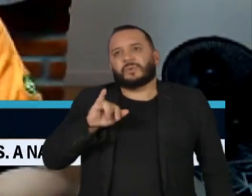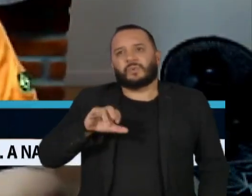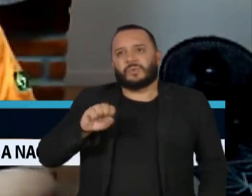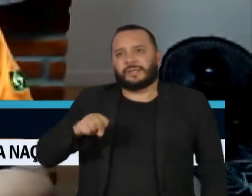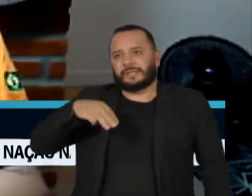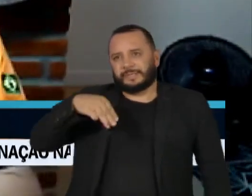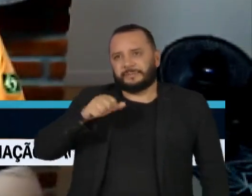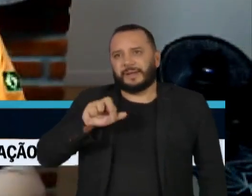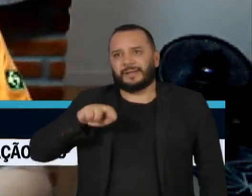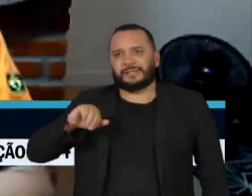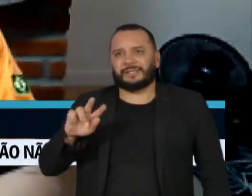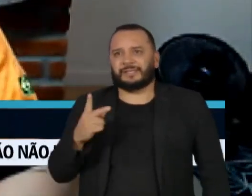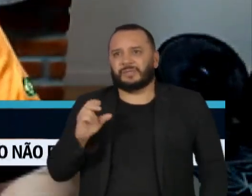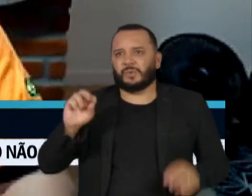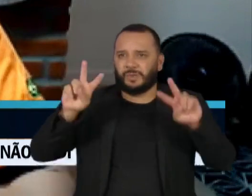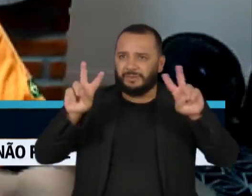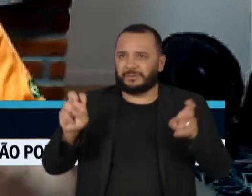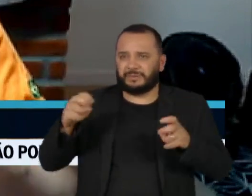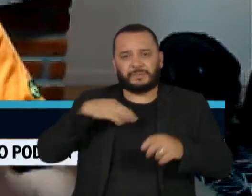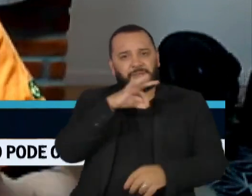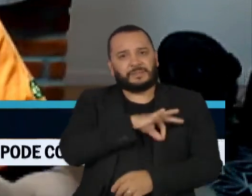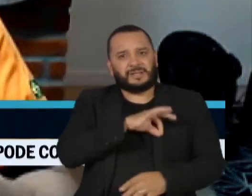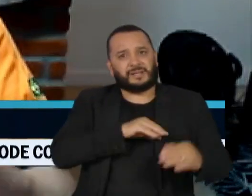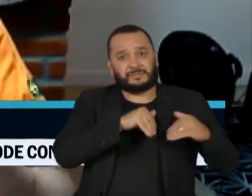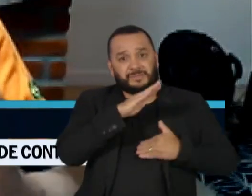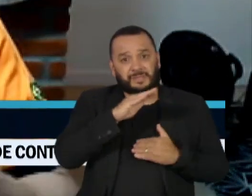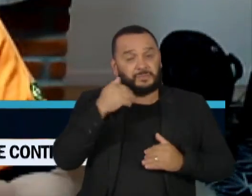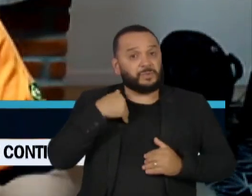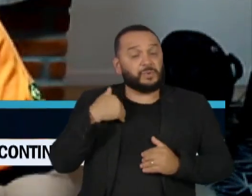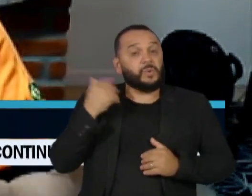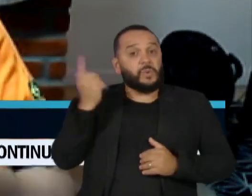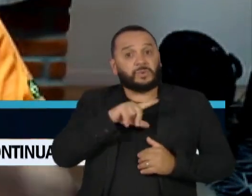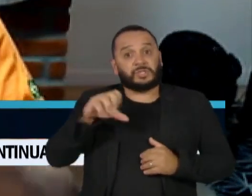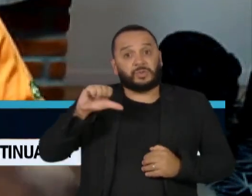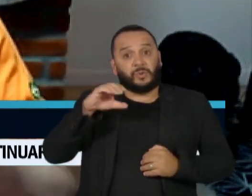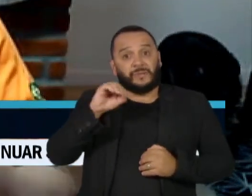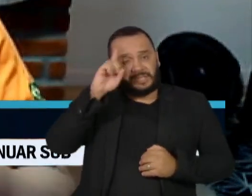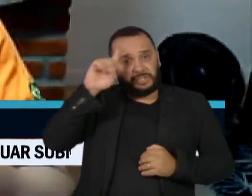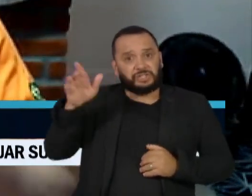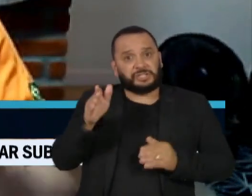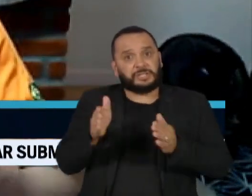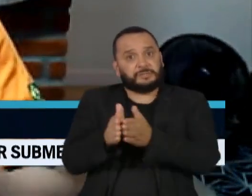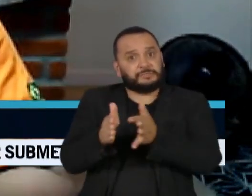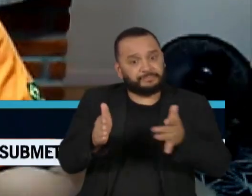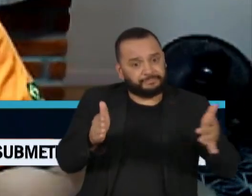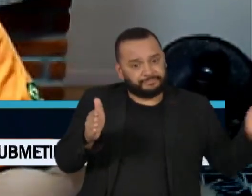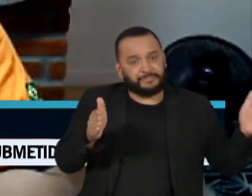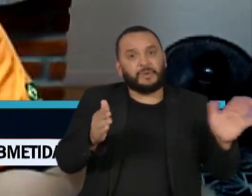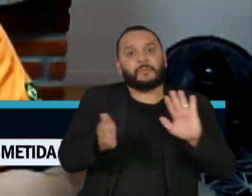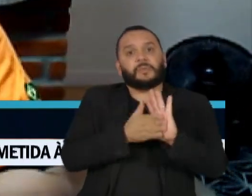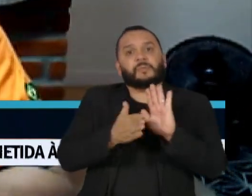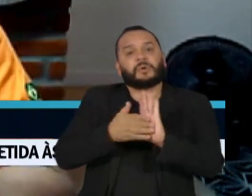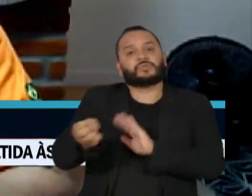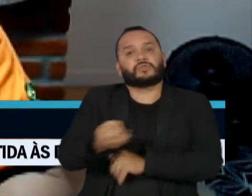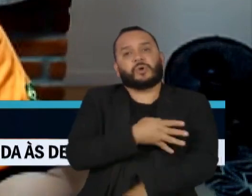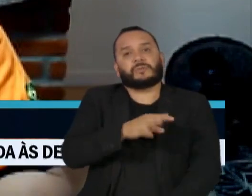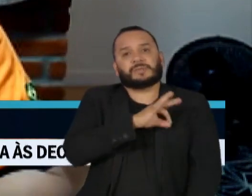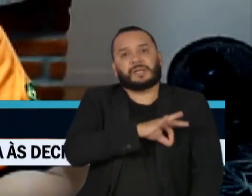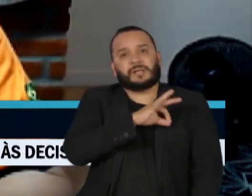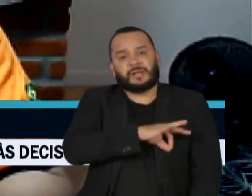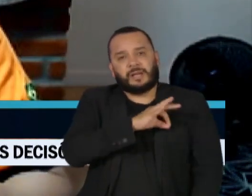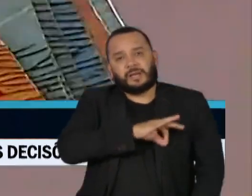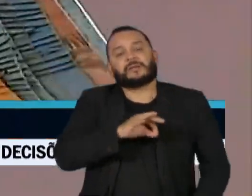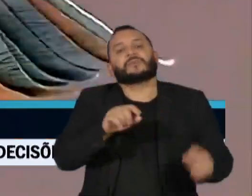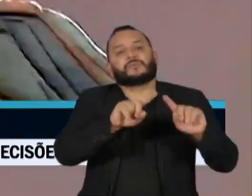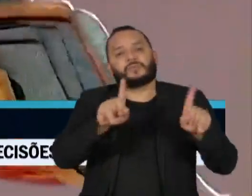mínimo para que nos próximos 90 dias a gente tenha uma proposta de nova política salarial do